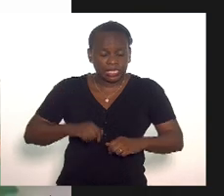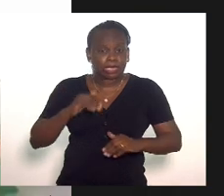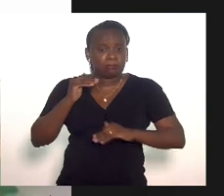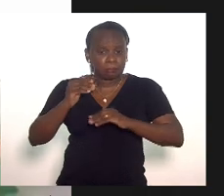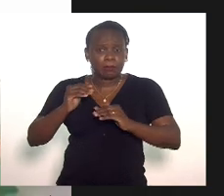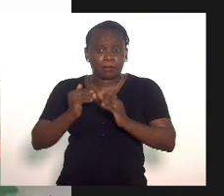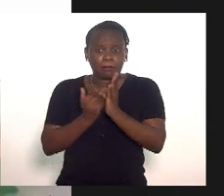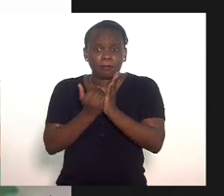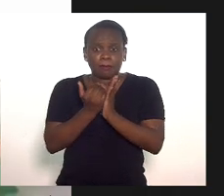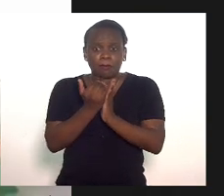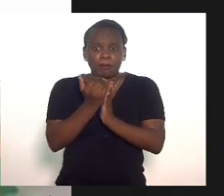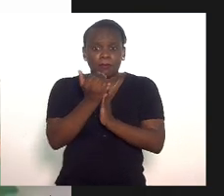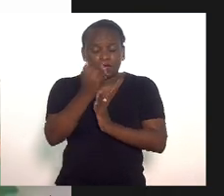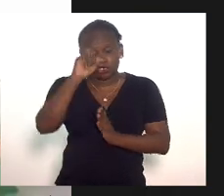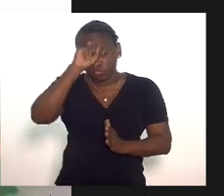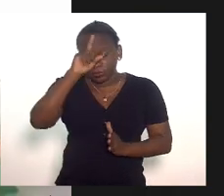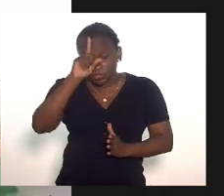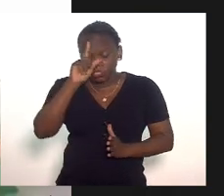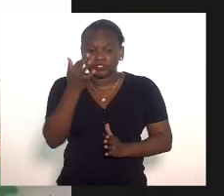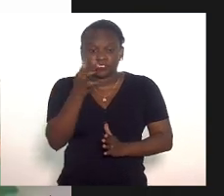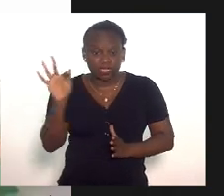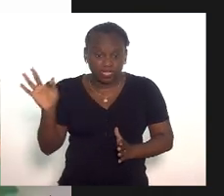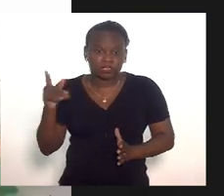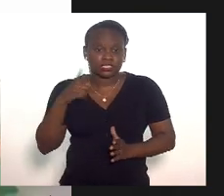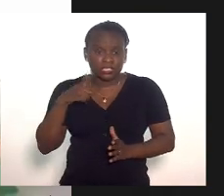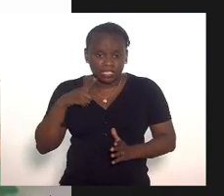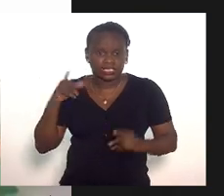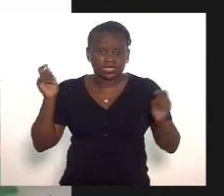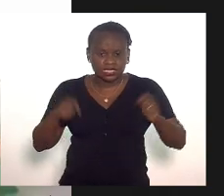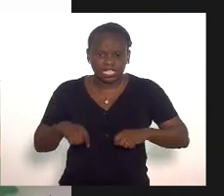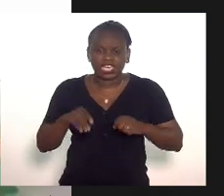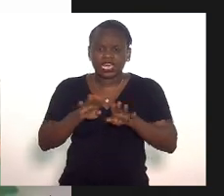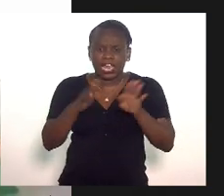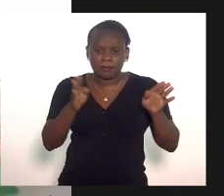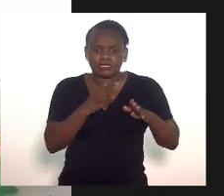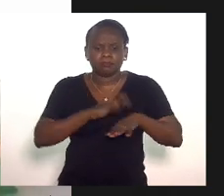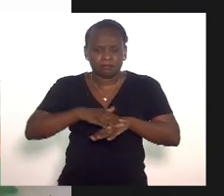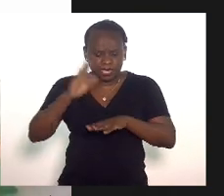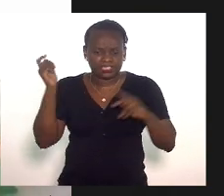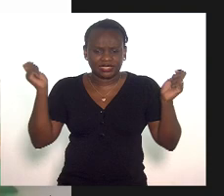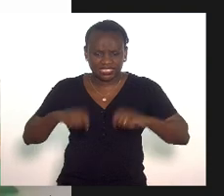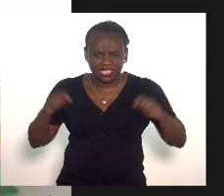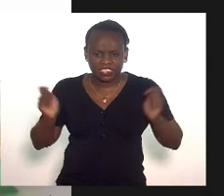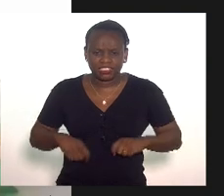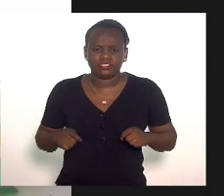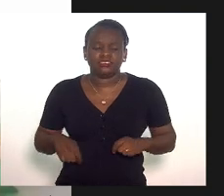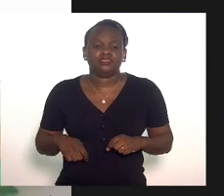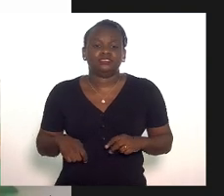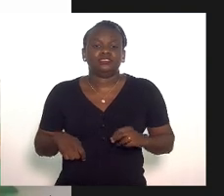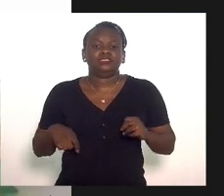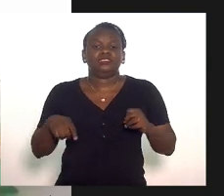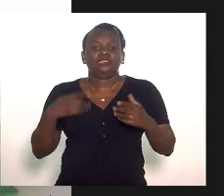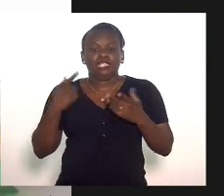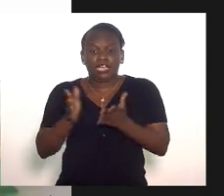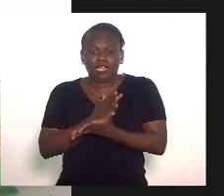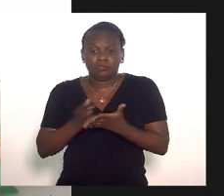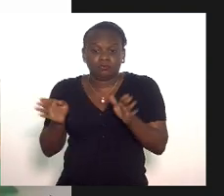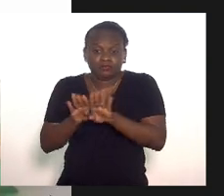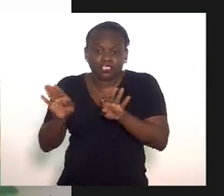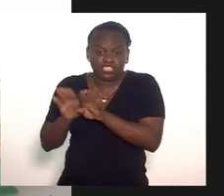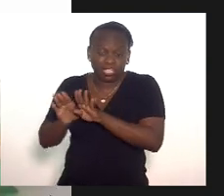que hoje se tem dos hospitais federais no Rio de Janeiro para abertura reabertura dos leitos fechados